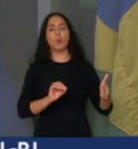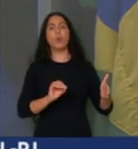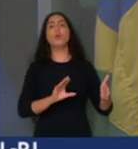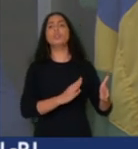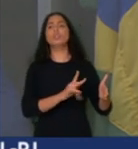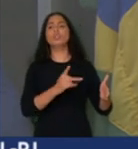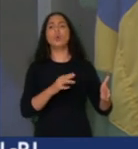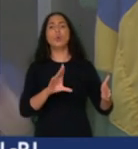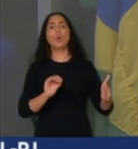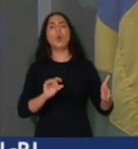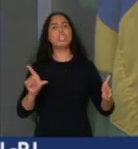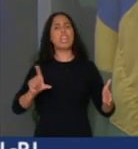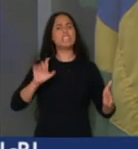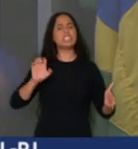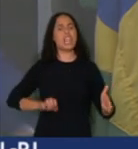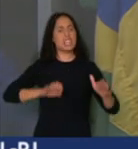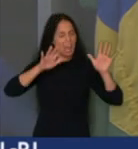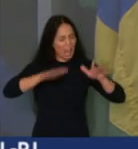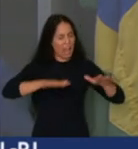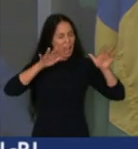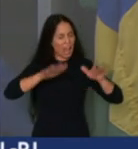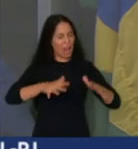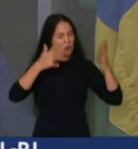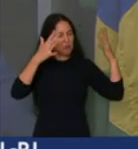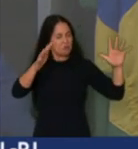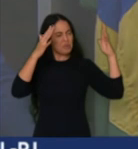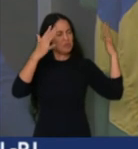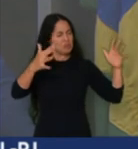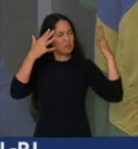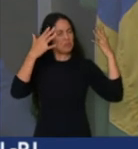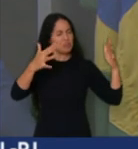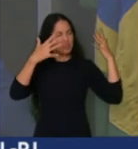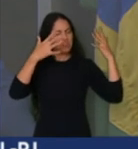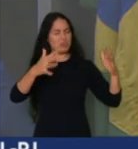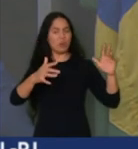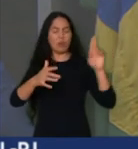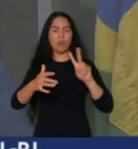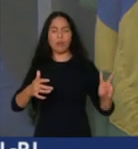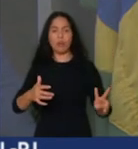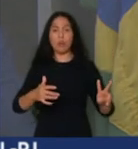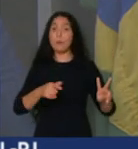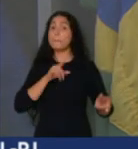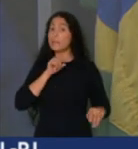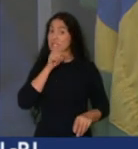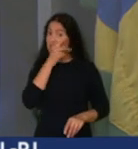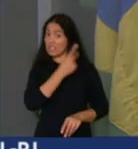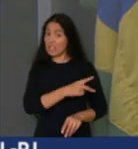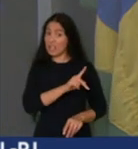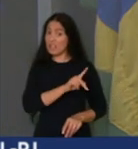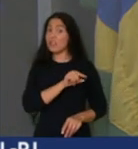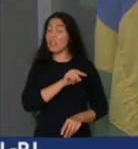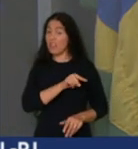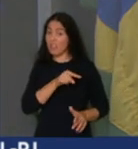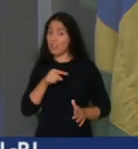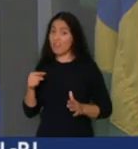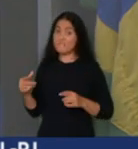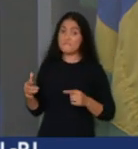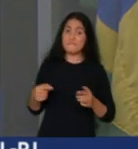ovacionada pela esquerda, pelo PT, pelo PSOL, ele fez uma delação e trouxe